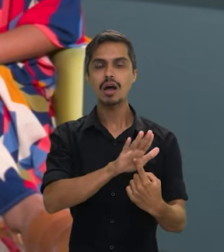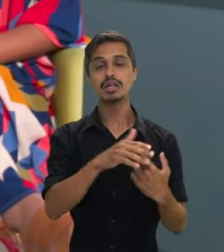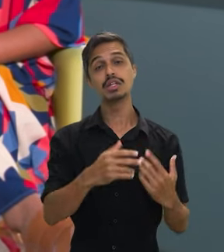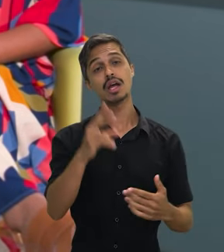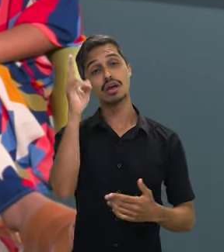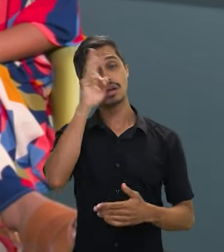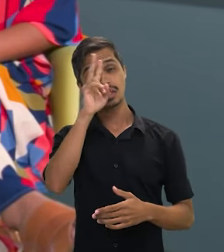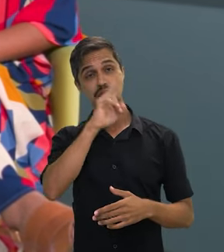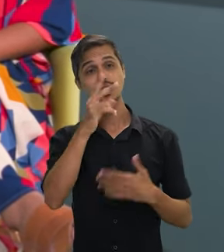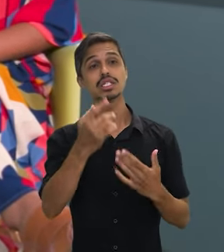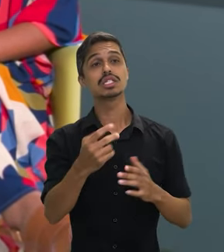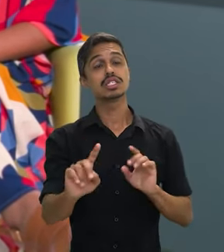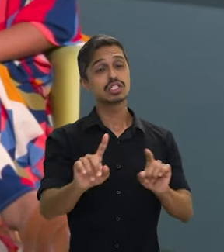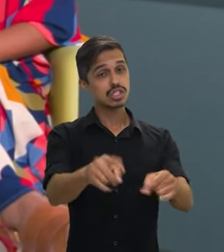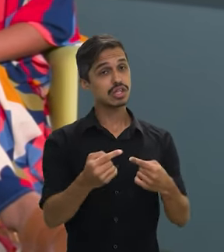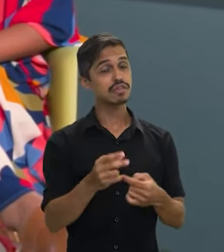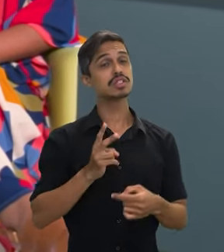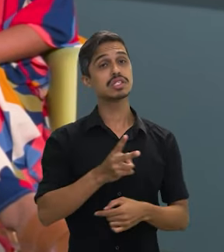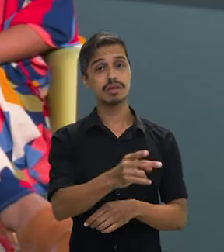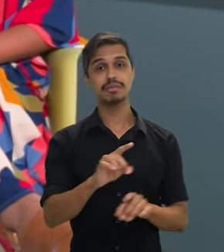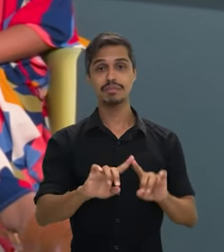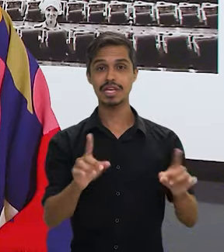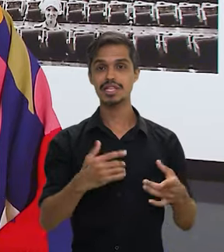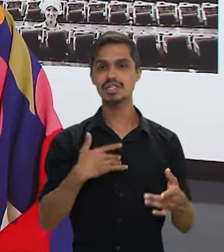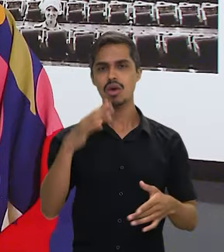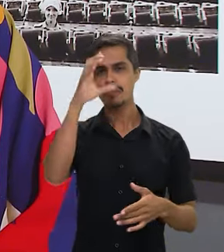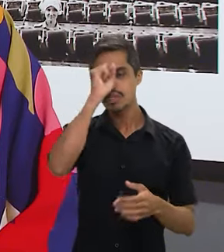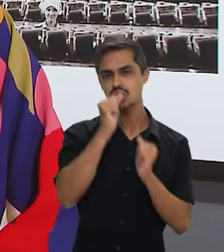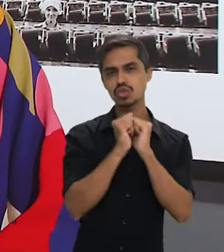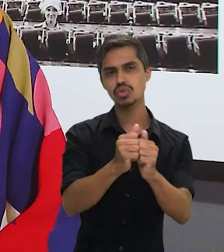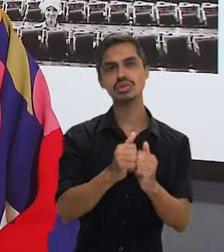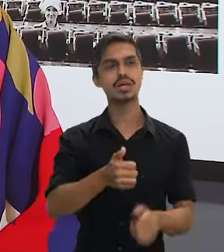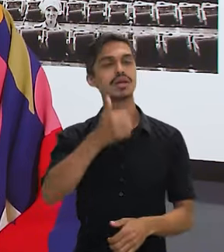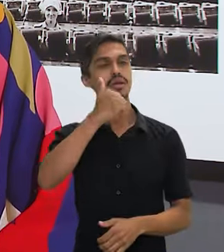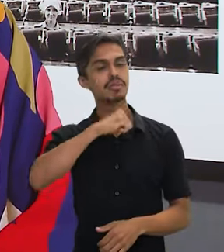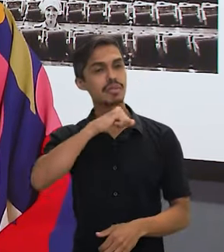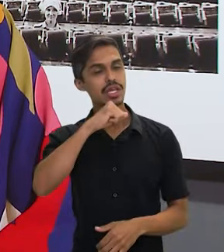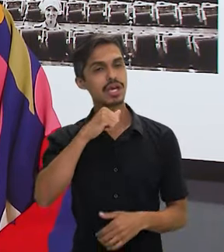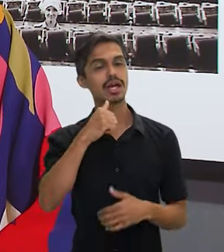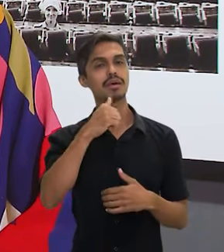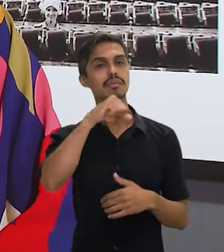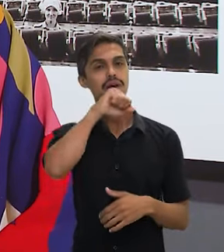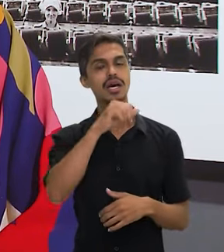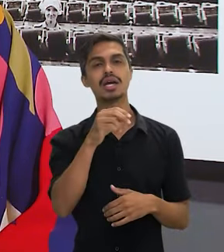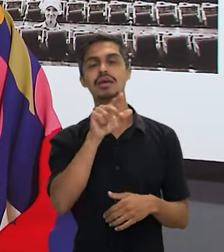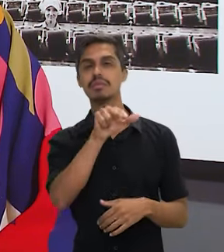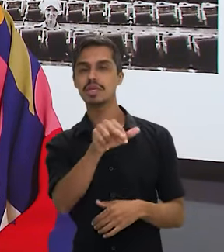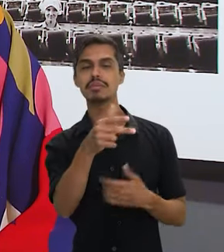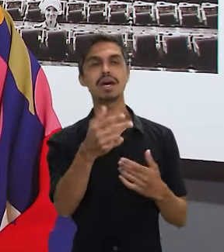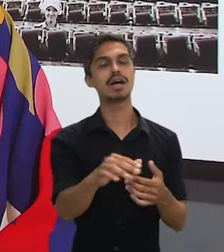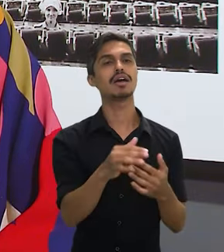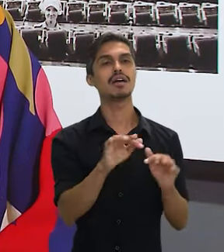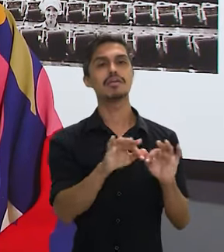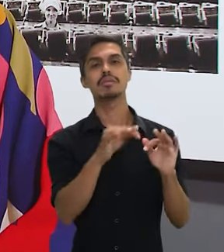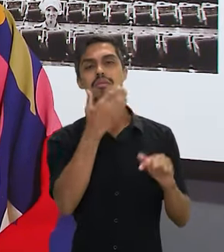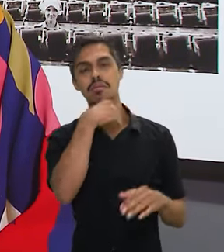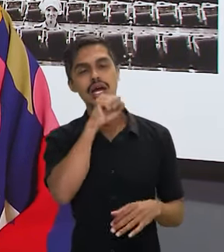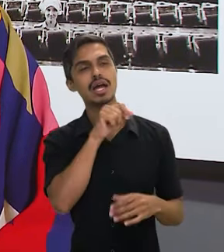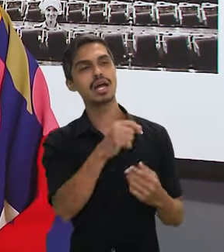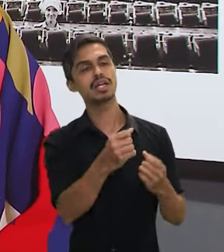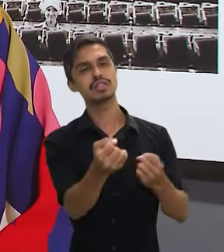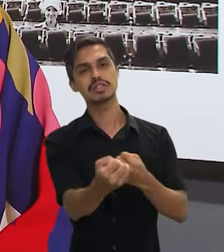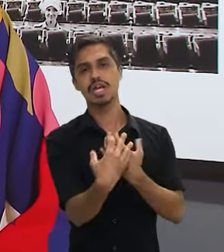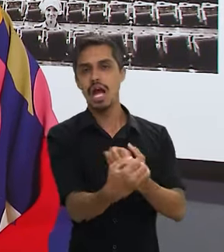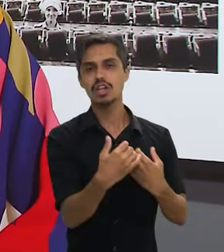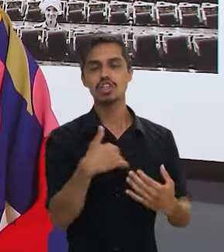desafio a cada dia, assim, mas tem uma coisa que eu aprendi muito com a família, com a minha mãe, com a minha irmã e com o meu pai, é que a gente não